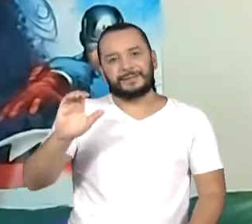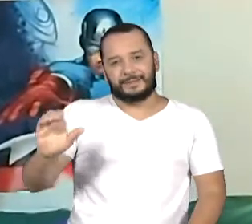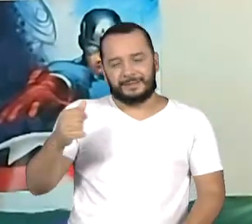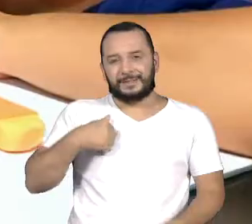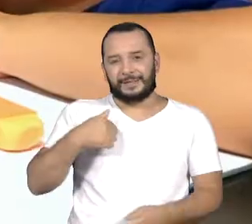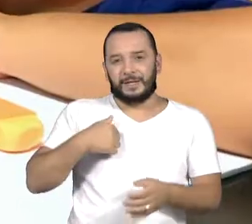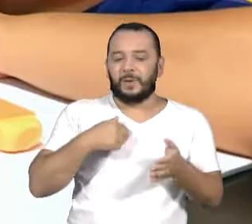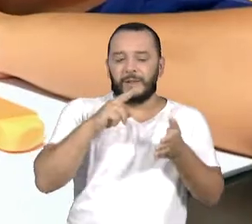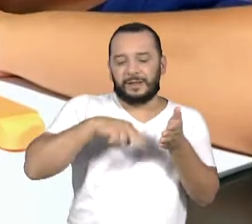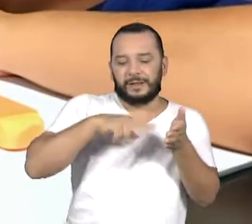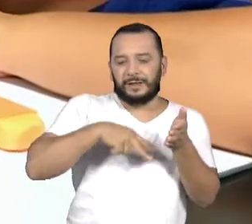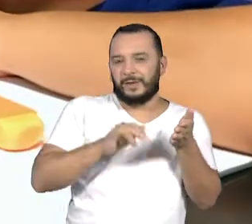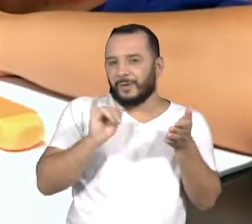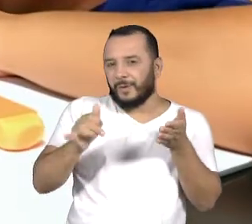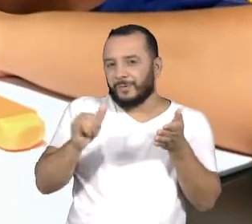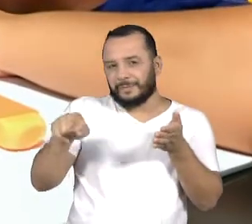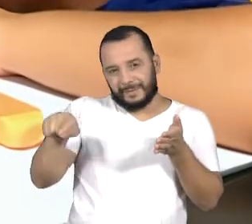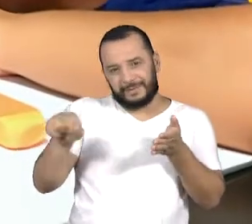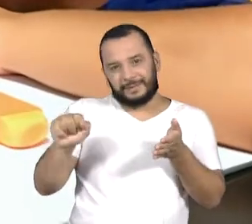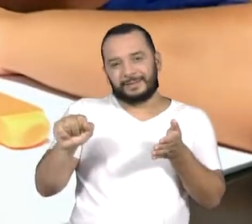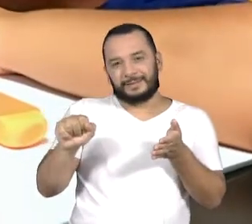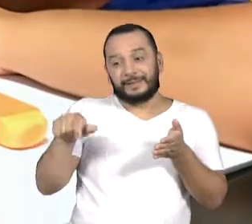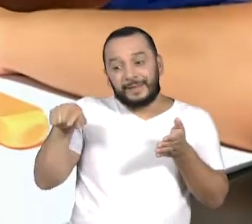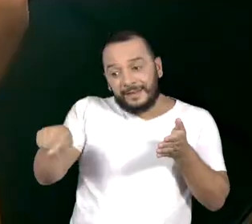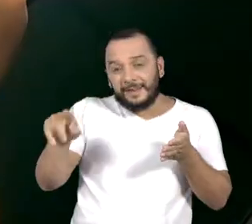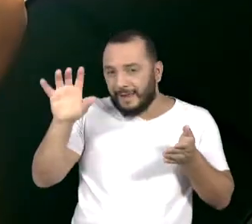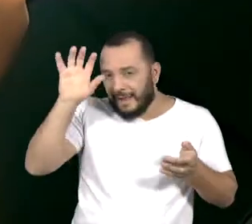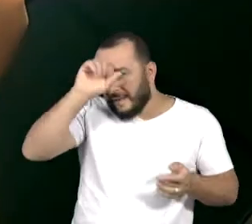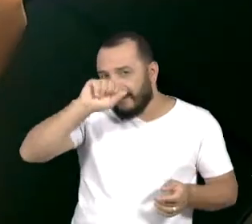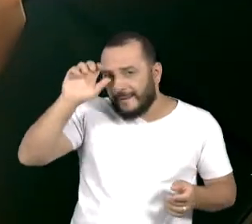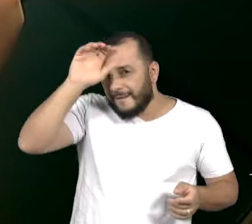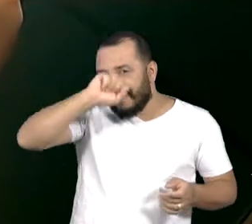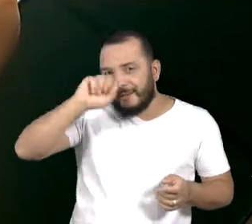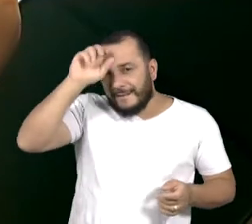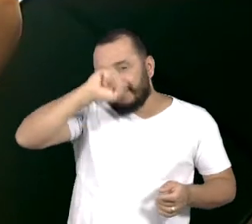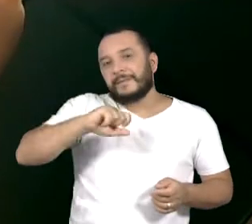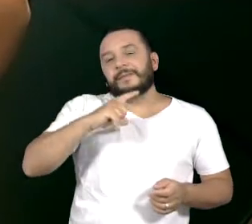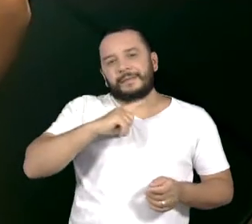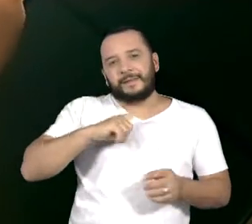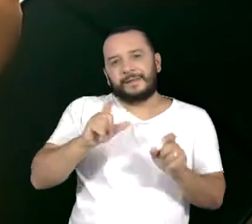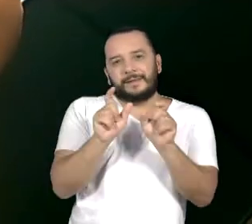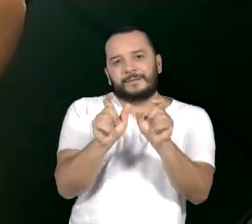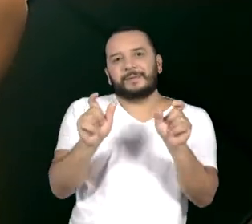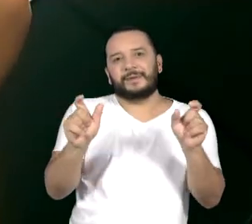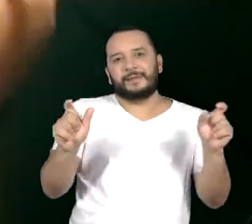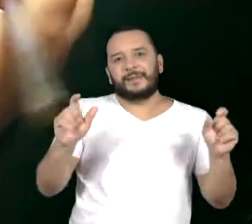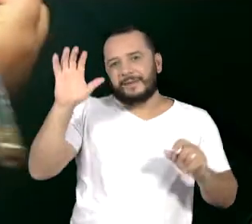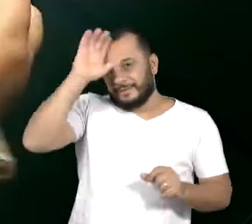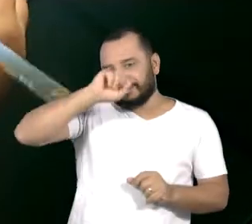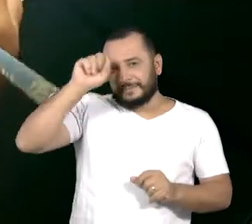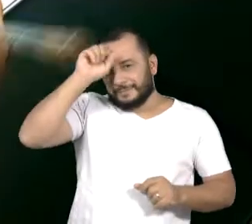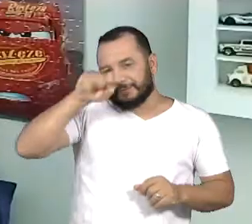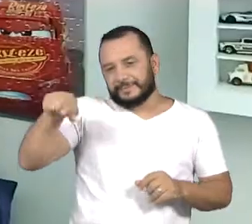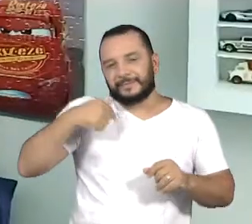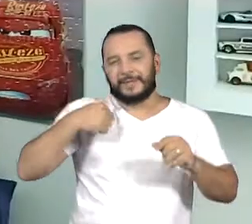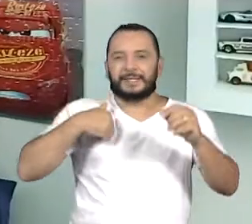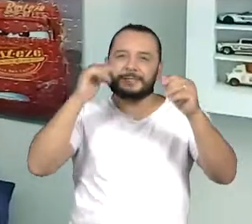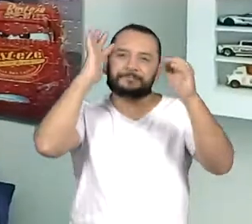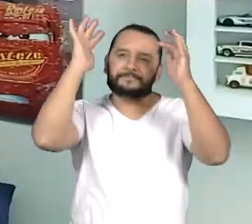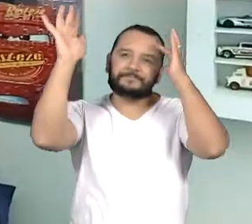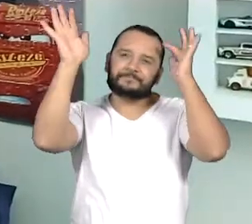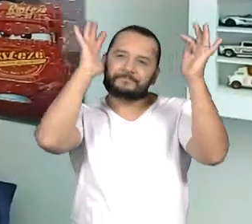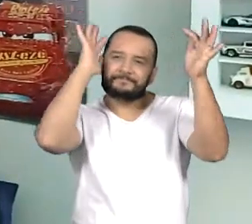para o Nicolas. Além de todo o aprendizado que eles têm com as palavras, eles usam a imaginação.